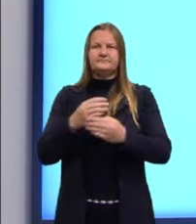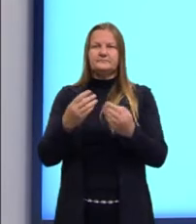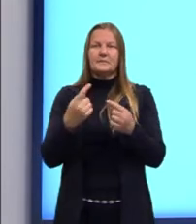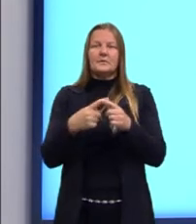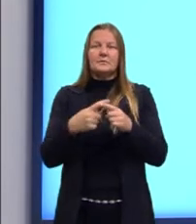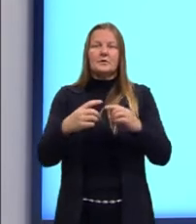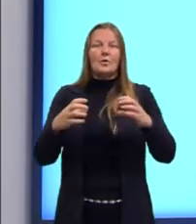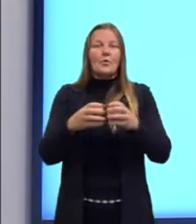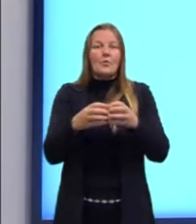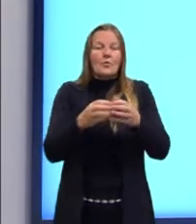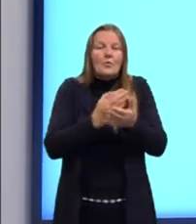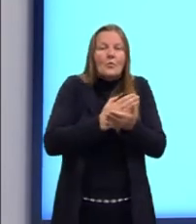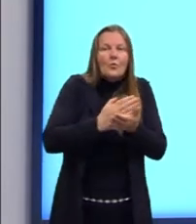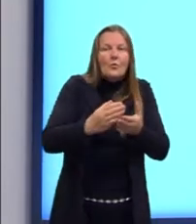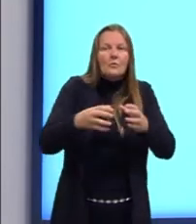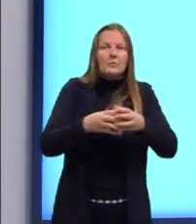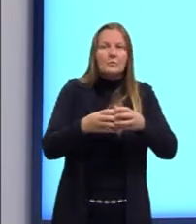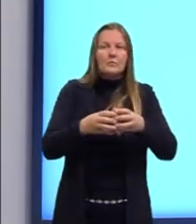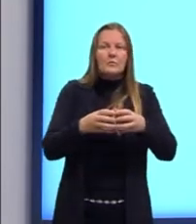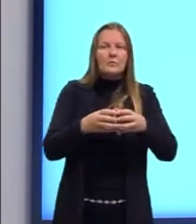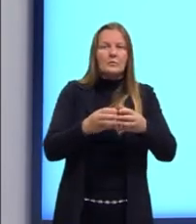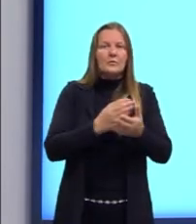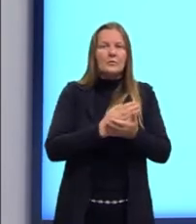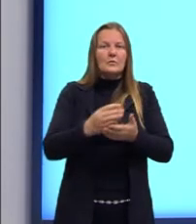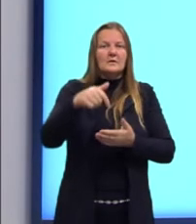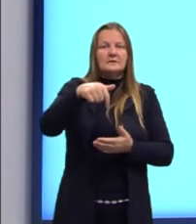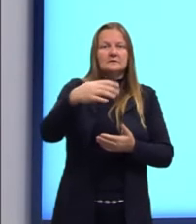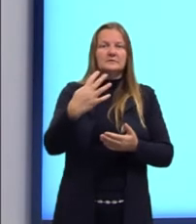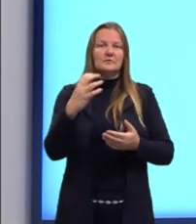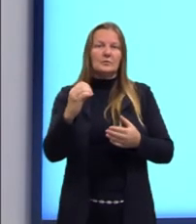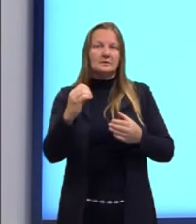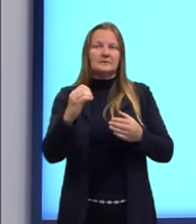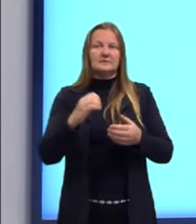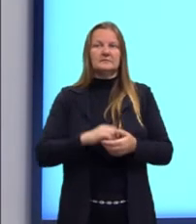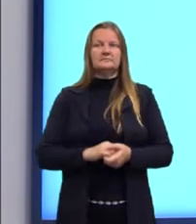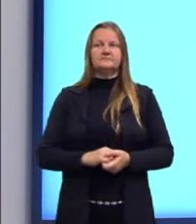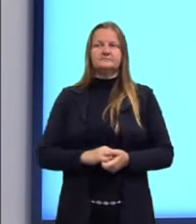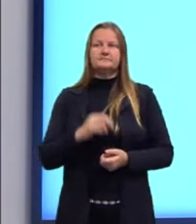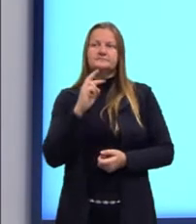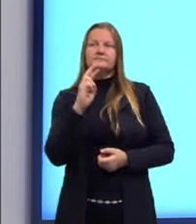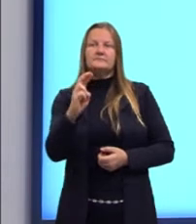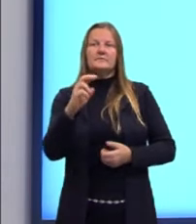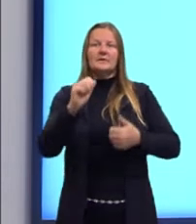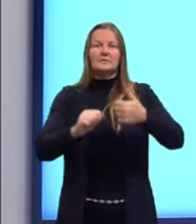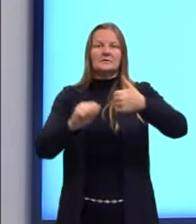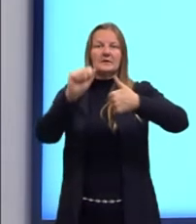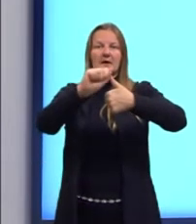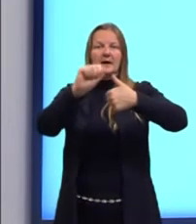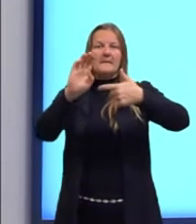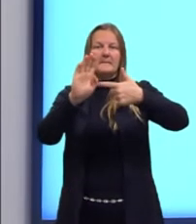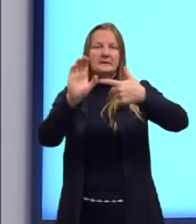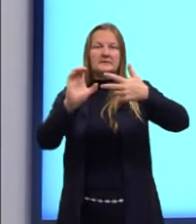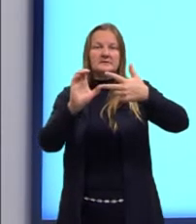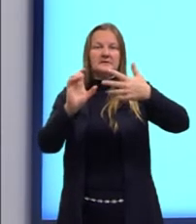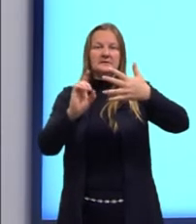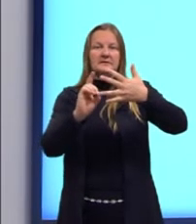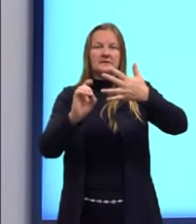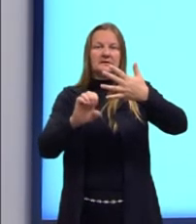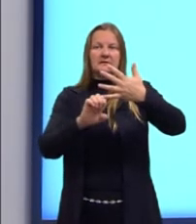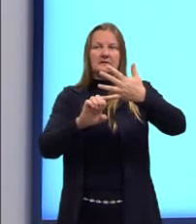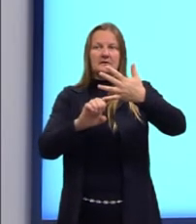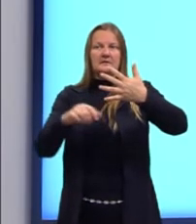inicial de bactérias era de 740 bactérias. Então lá nas nossas alternativas,